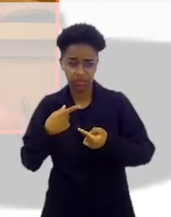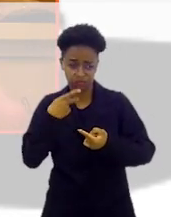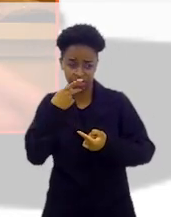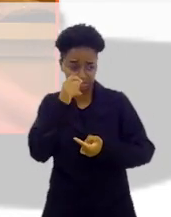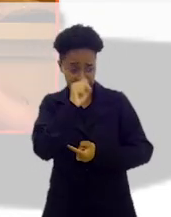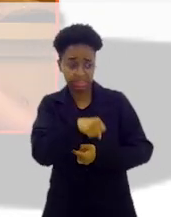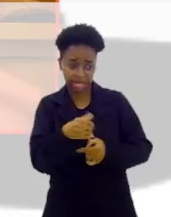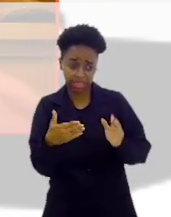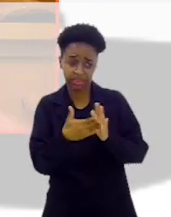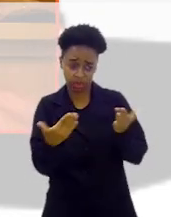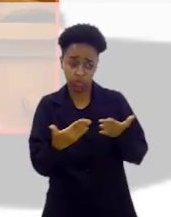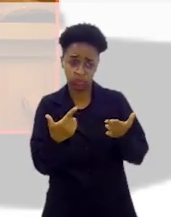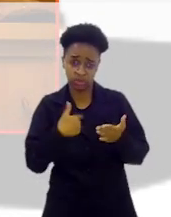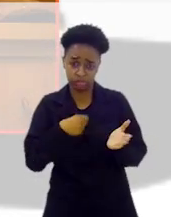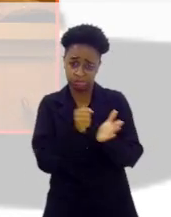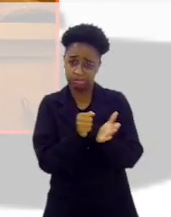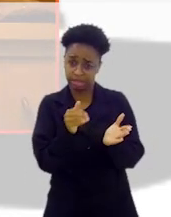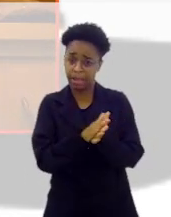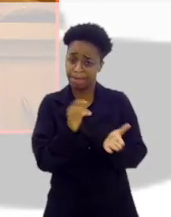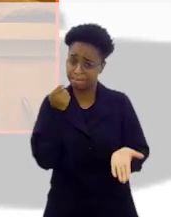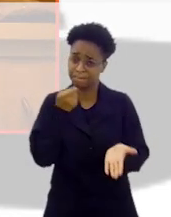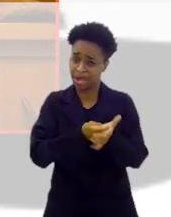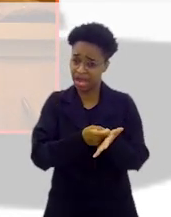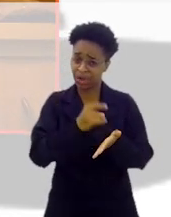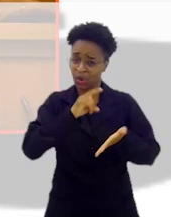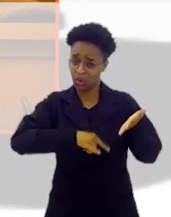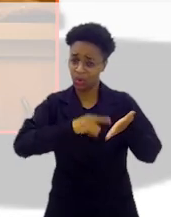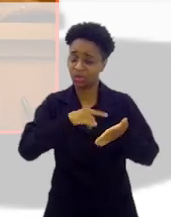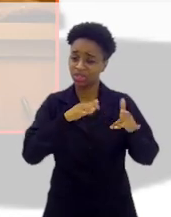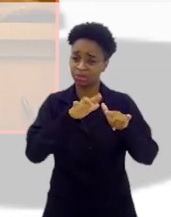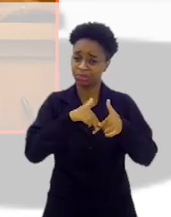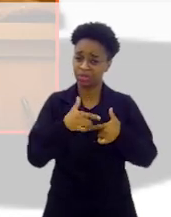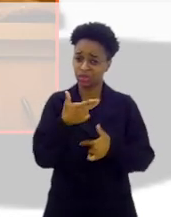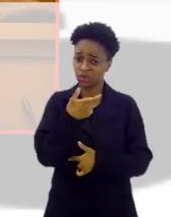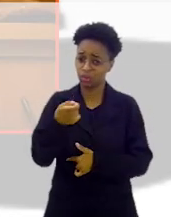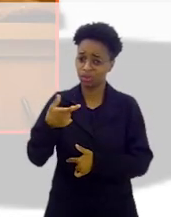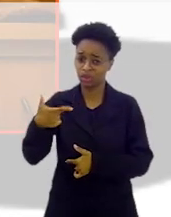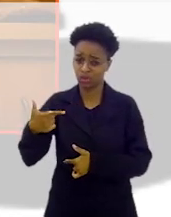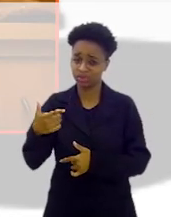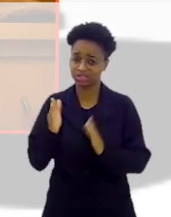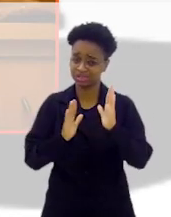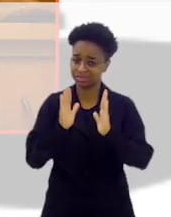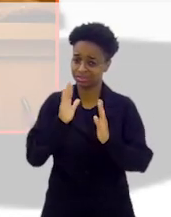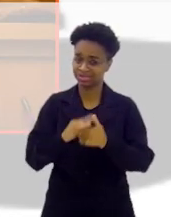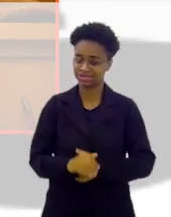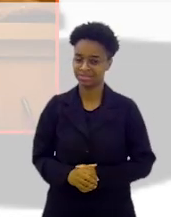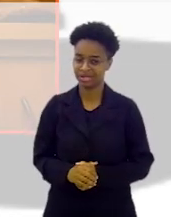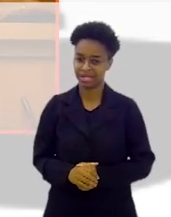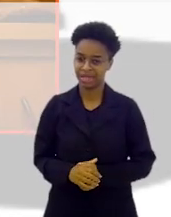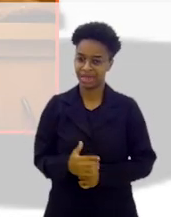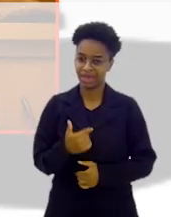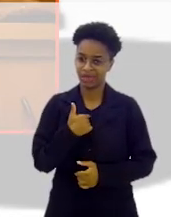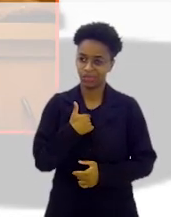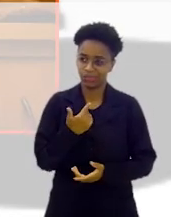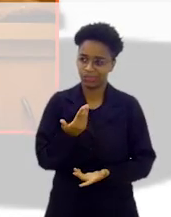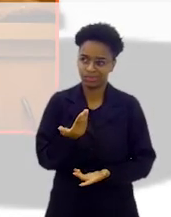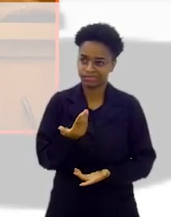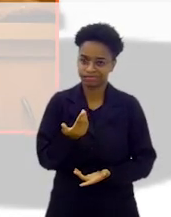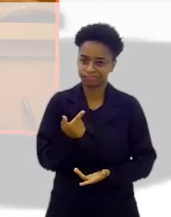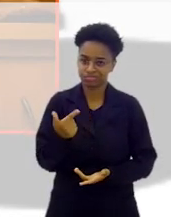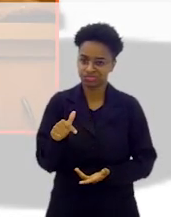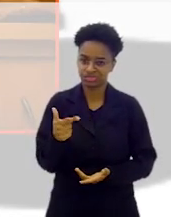Eu falei, sepultei. Até hoje eu estou pagando conta da minha campanha de 2002. Eu não